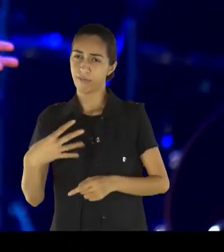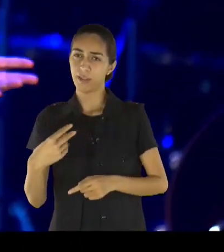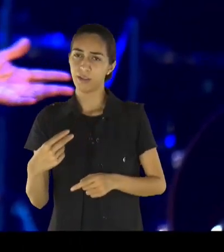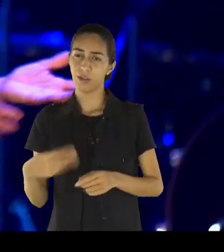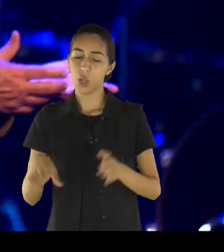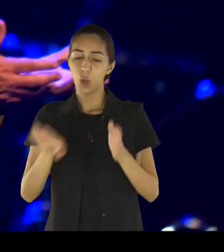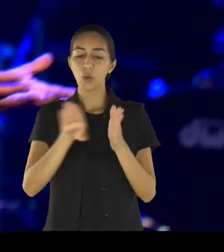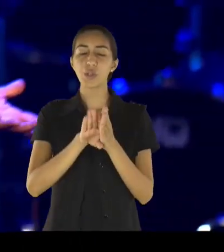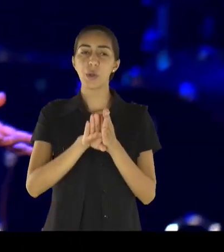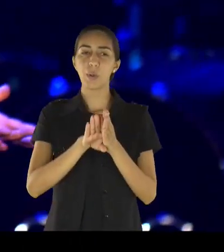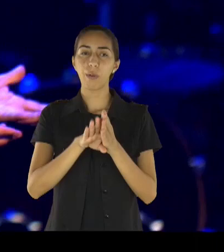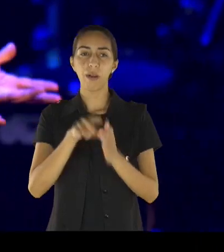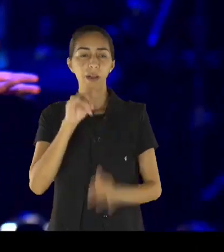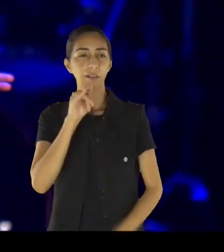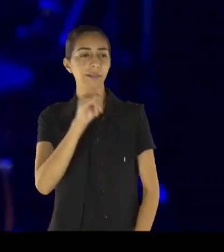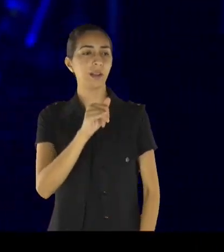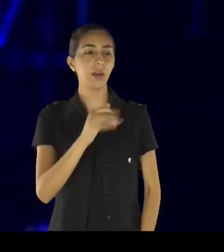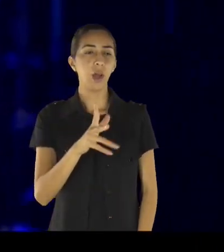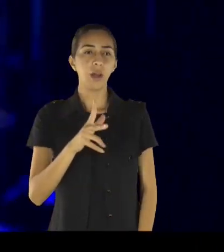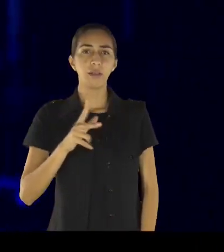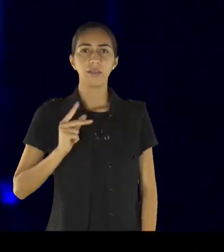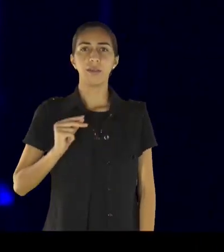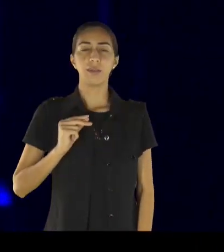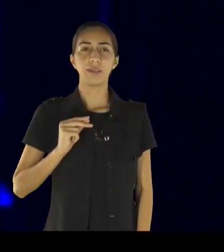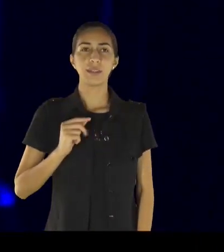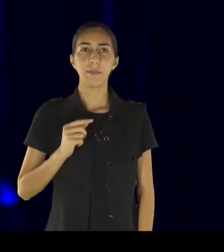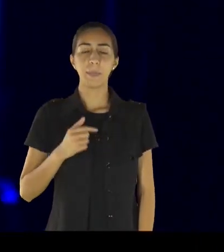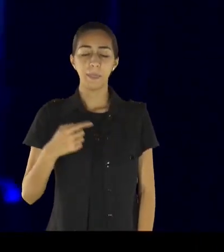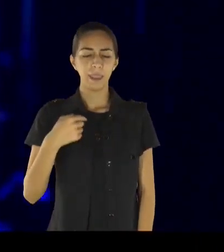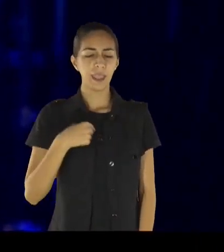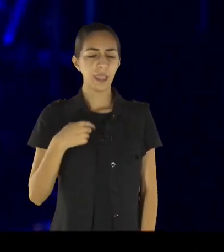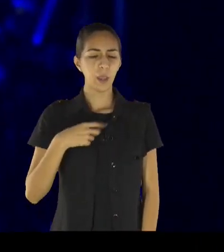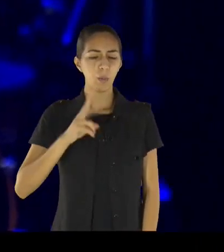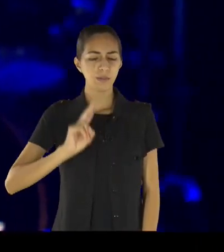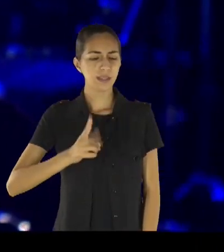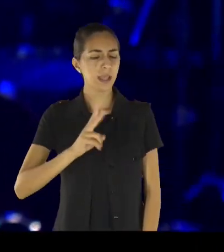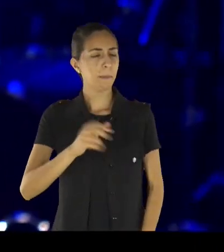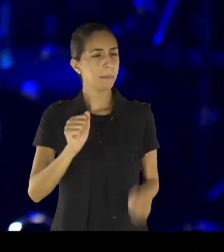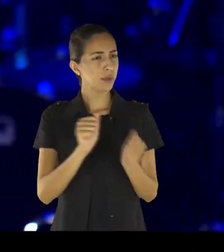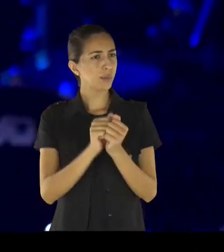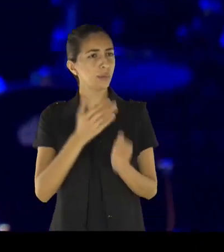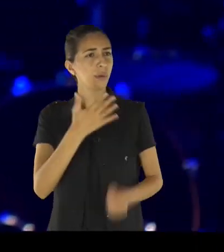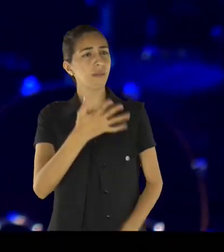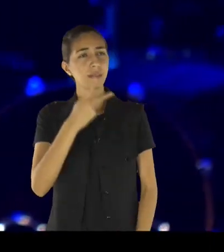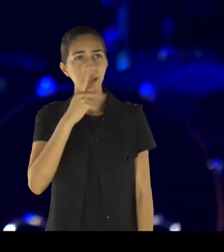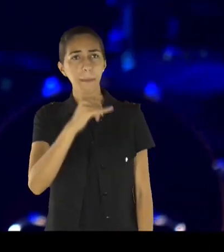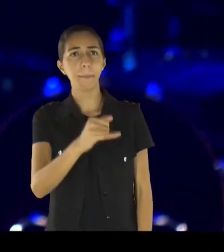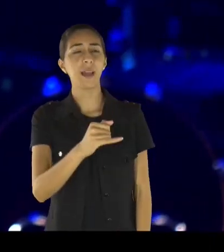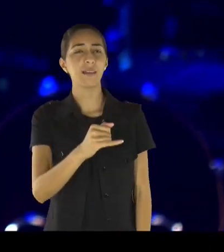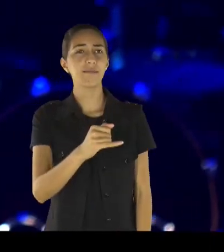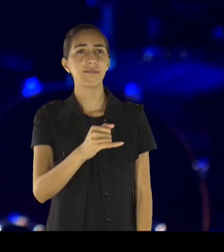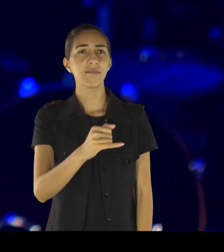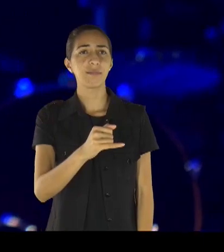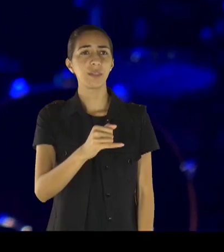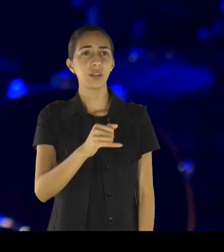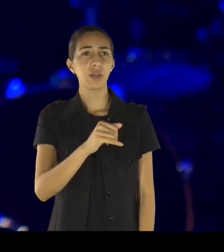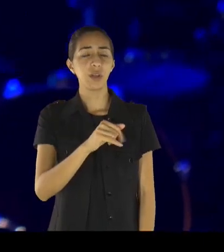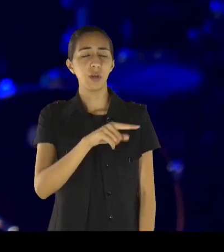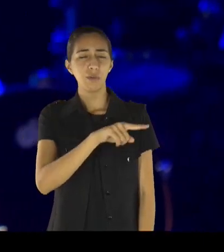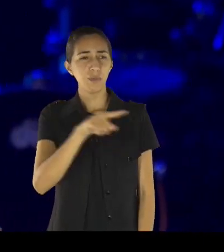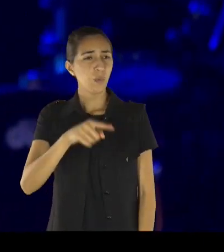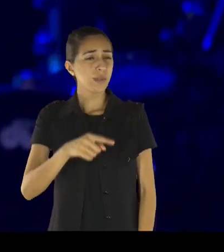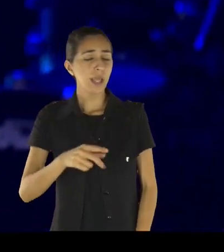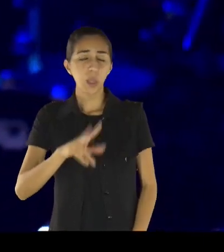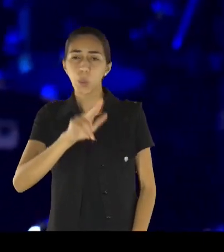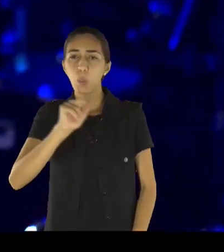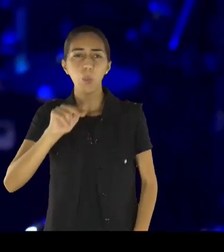e o senhor nunca matou um cabrito para mim, agora meu irmão vem, e pai disse, filho, você não entende as coisas, tudo que eu tenho